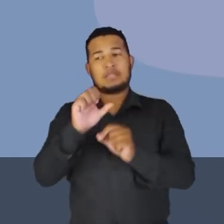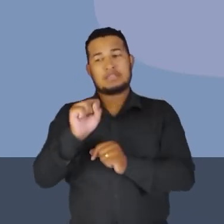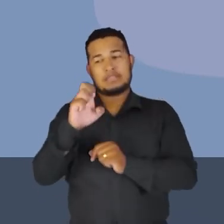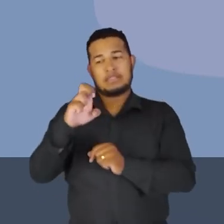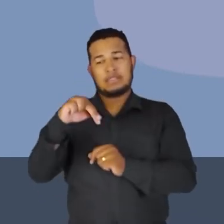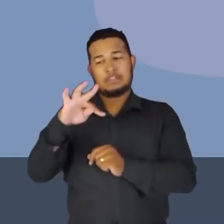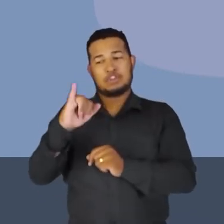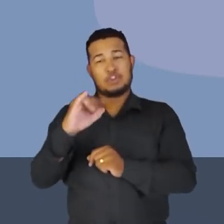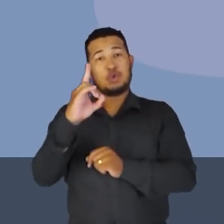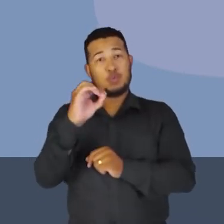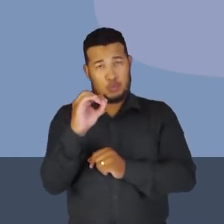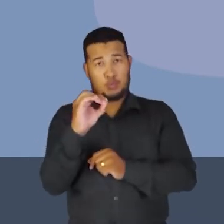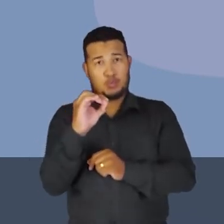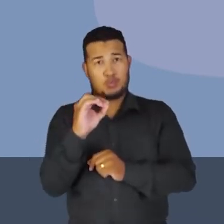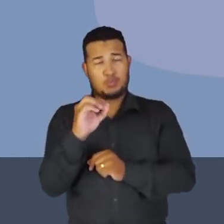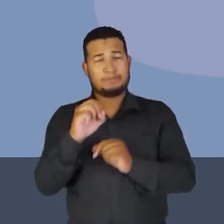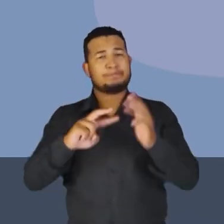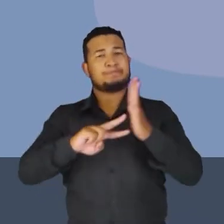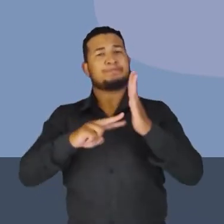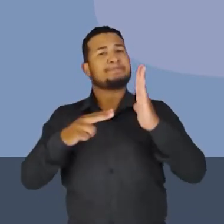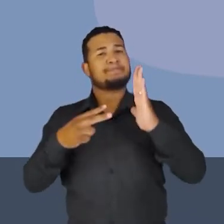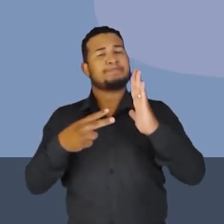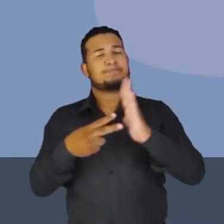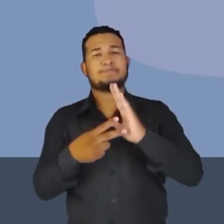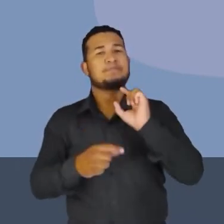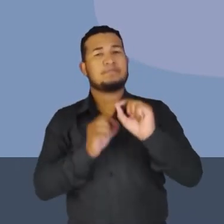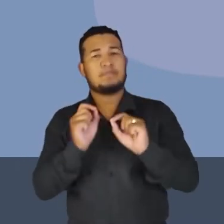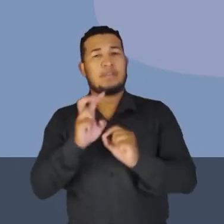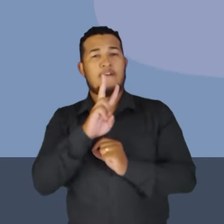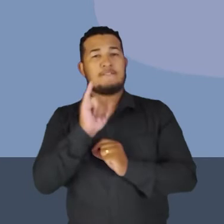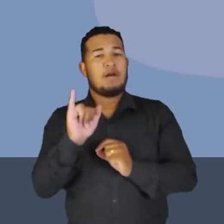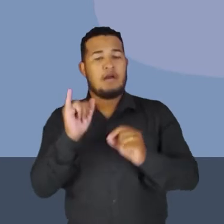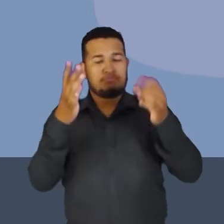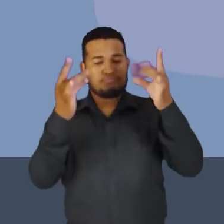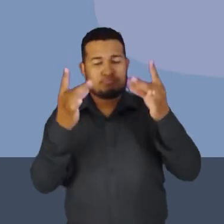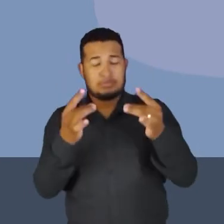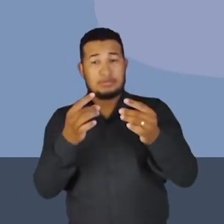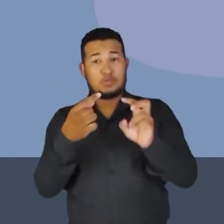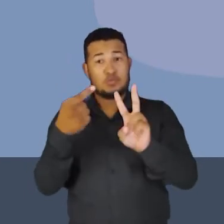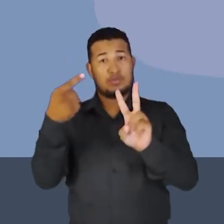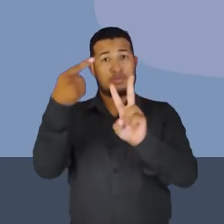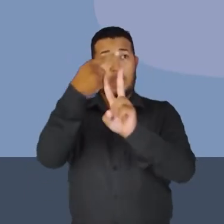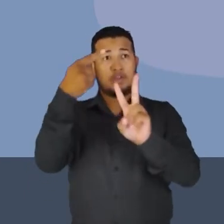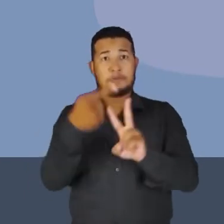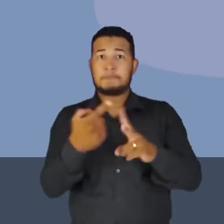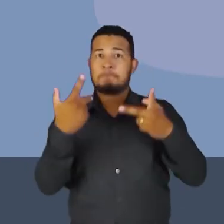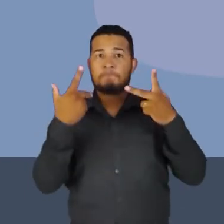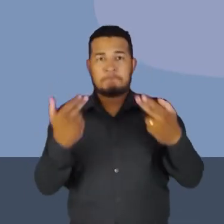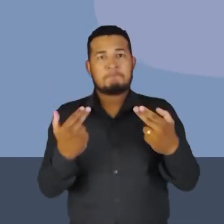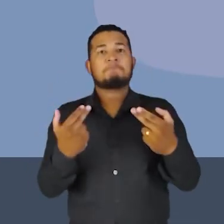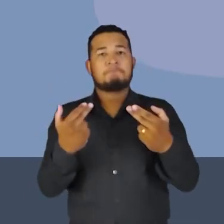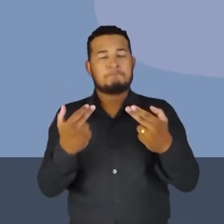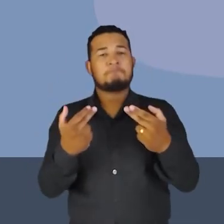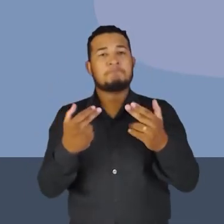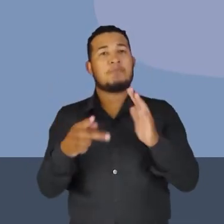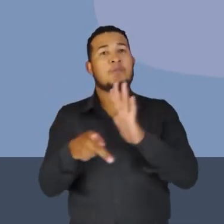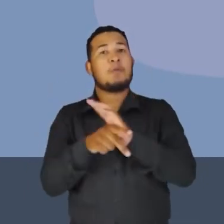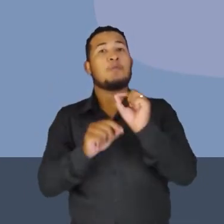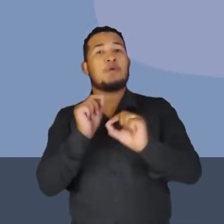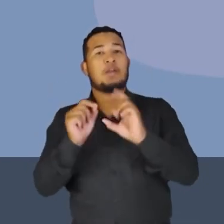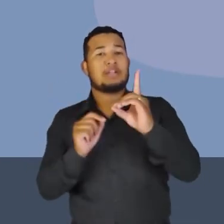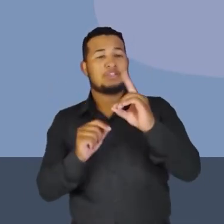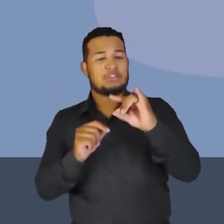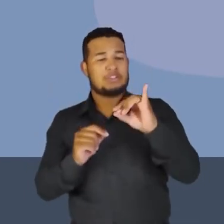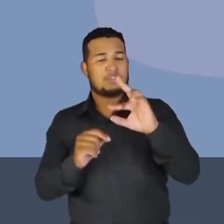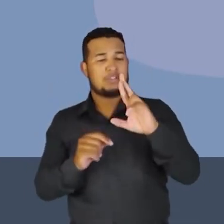deste vetor vai ser o mesmo da direção e sentido